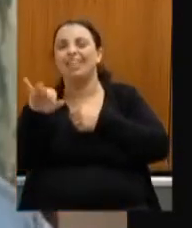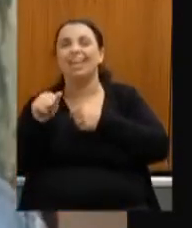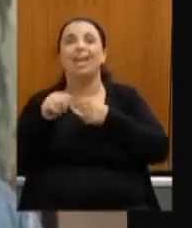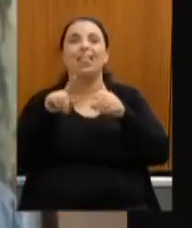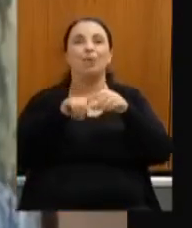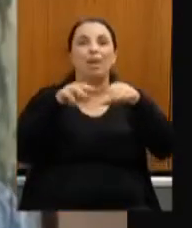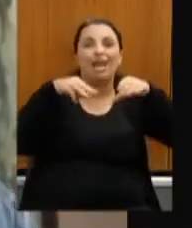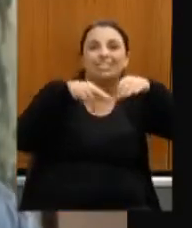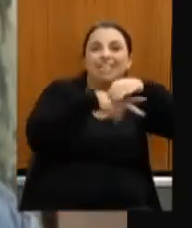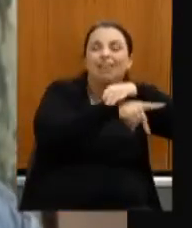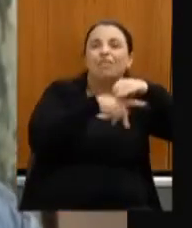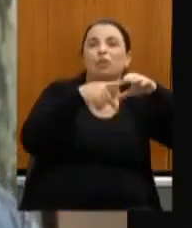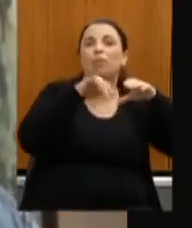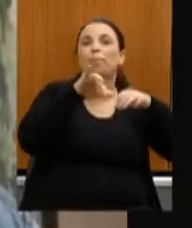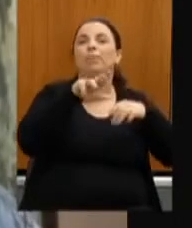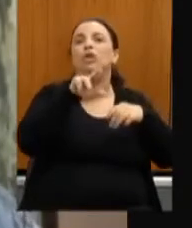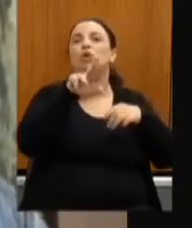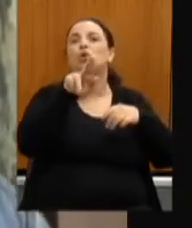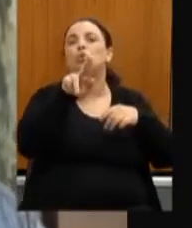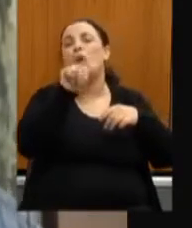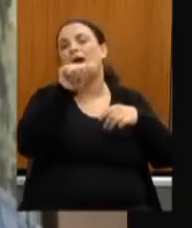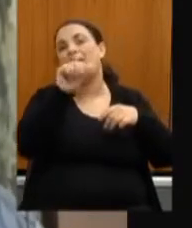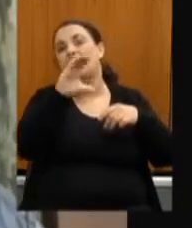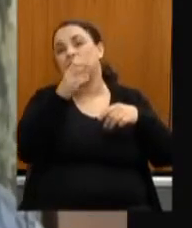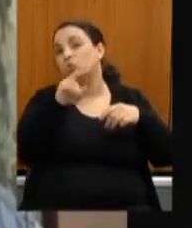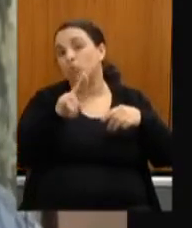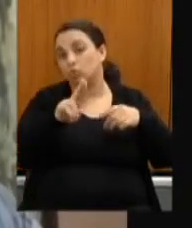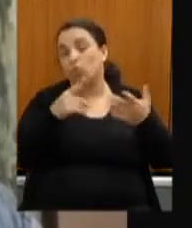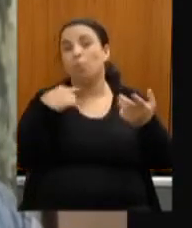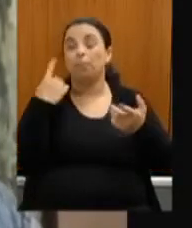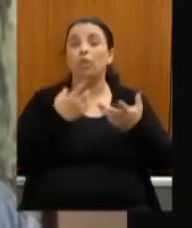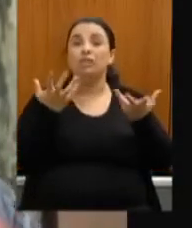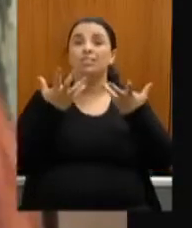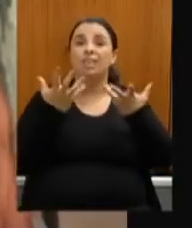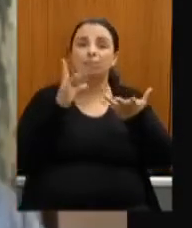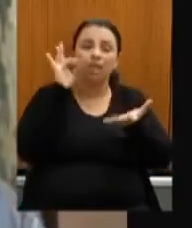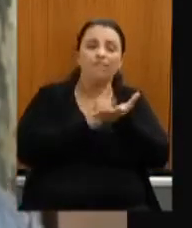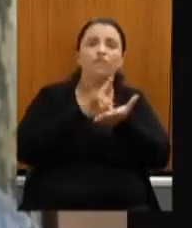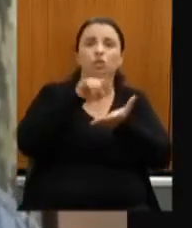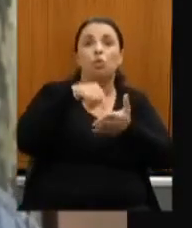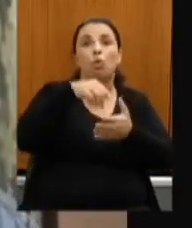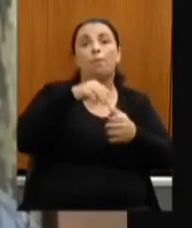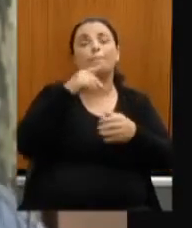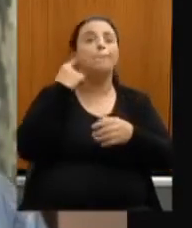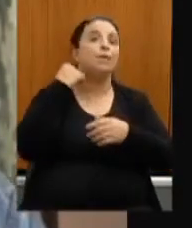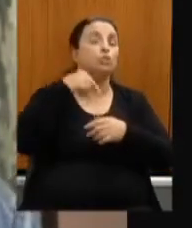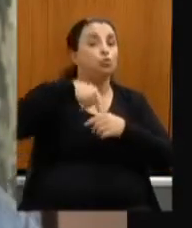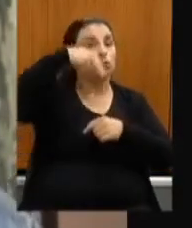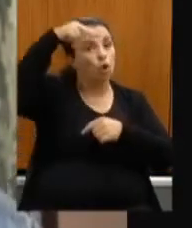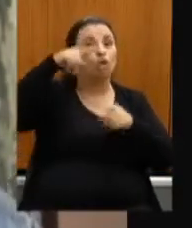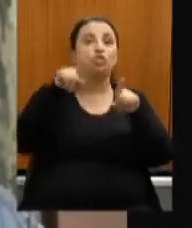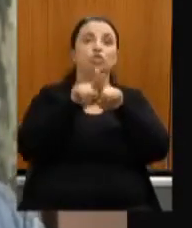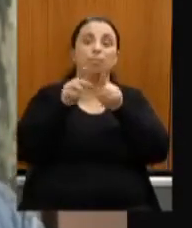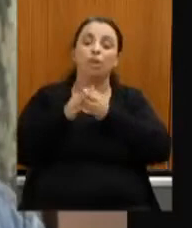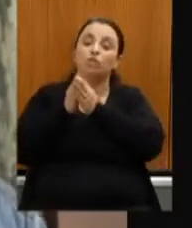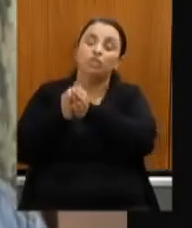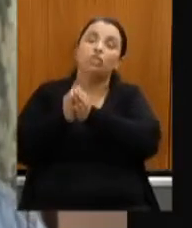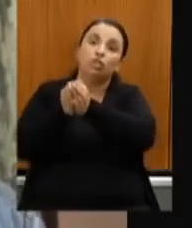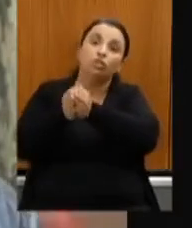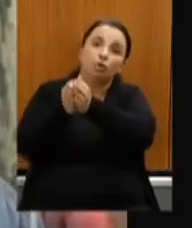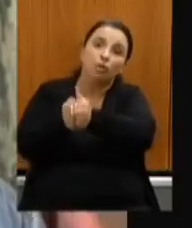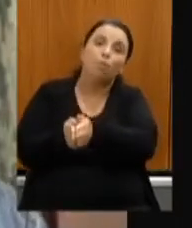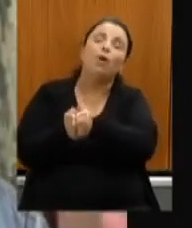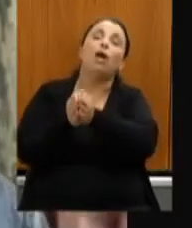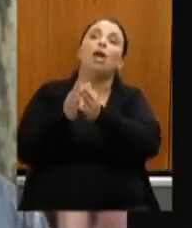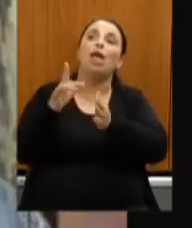Peruassu lá em Januário em Itacarami enfim nós queremos que efetivamente o norte de Minas e o Jequitionha eles estejam na